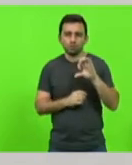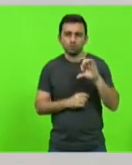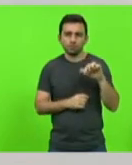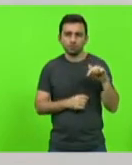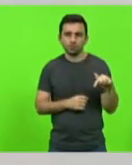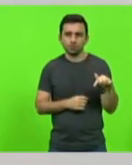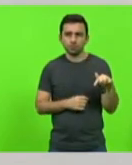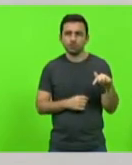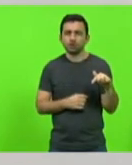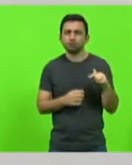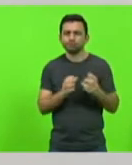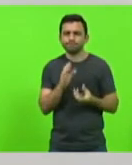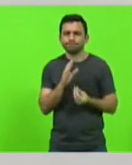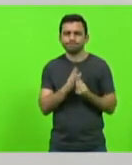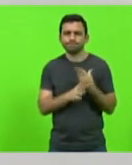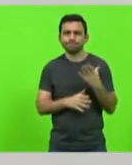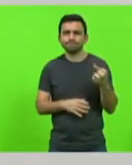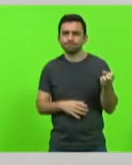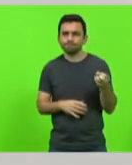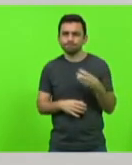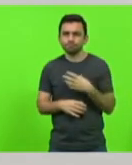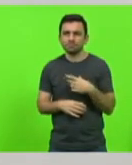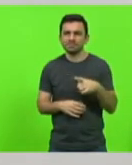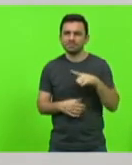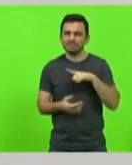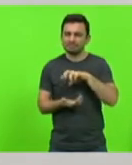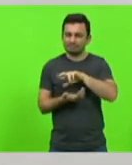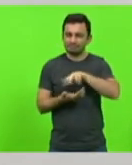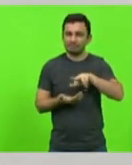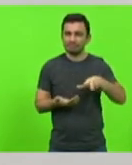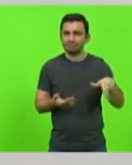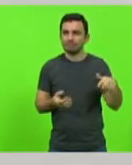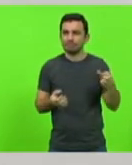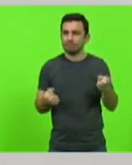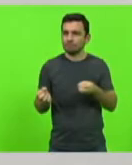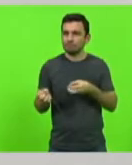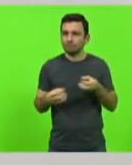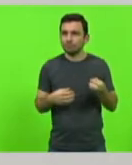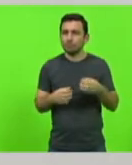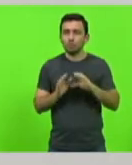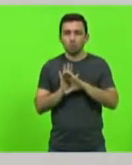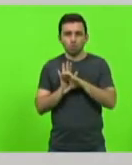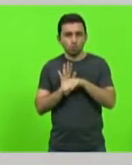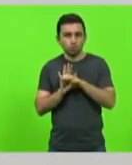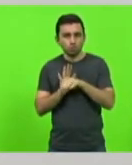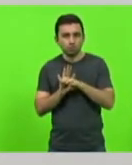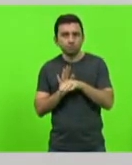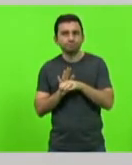inovou e trouxe vários componentes novos para o conceito do trânsito.